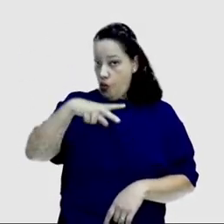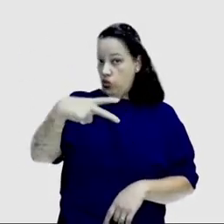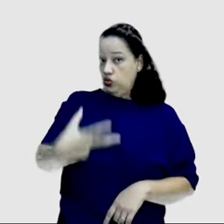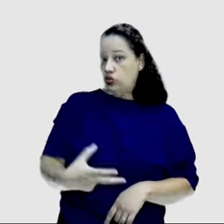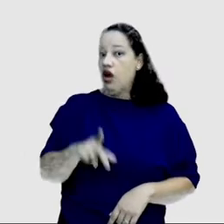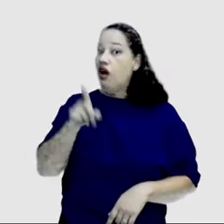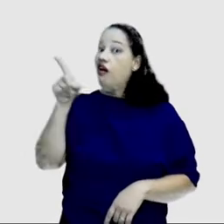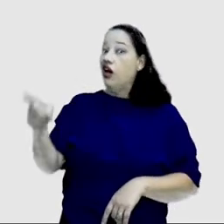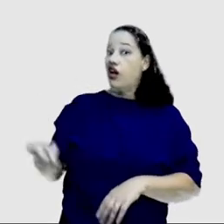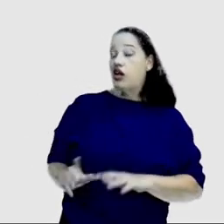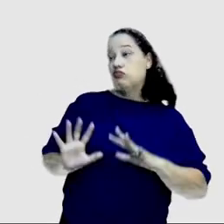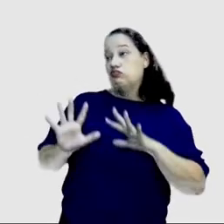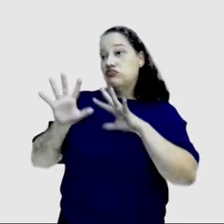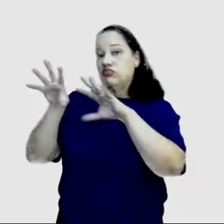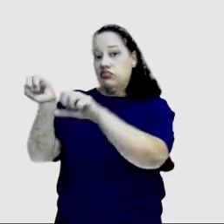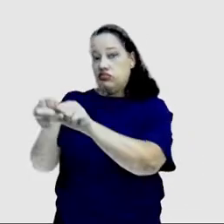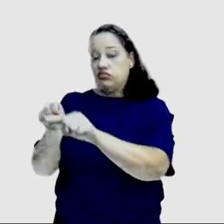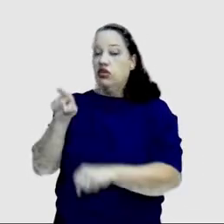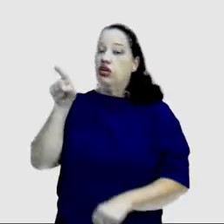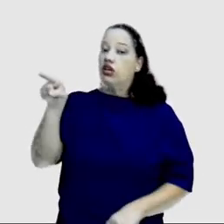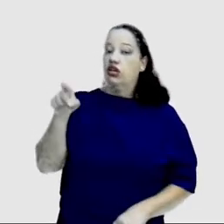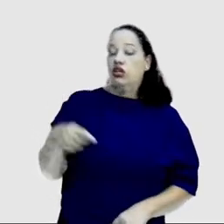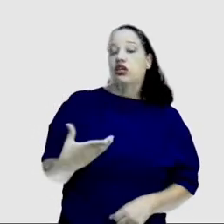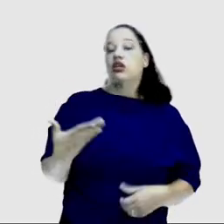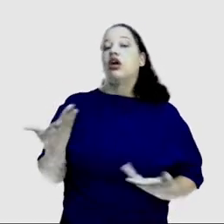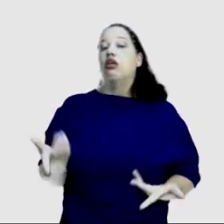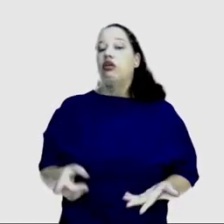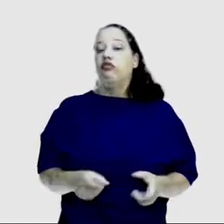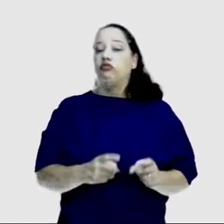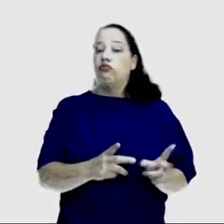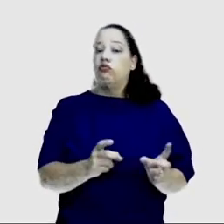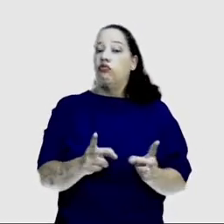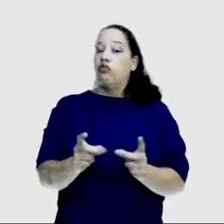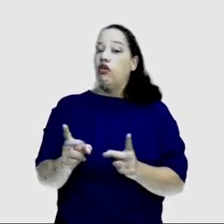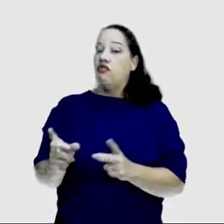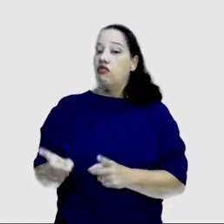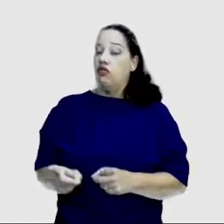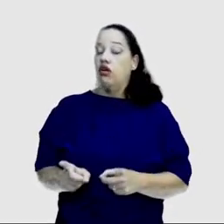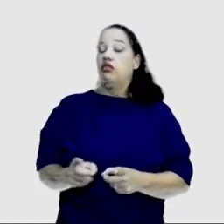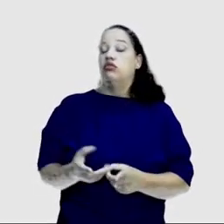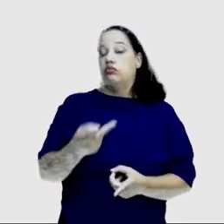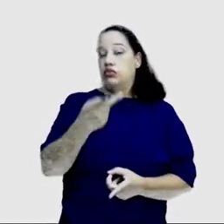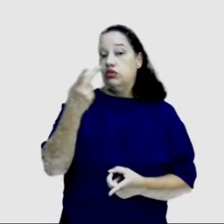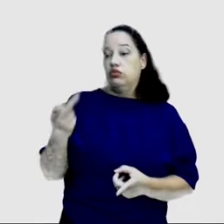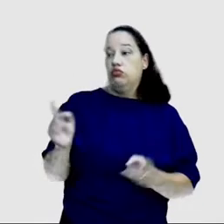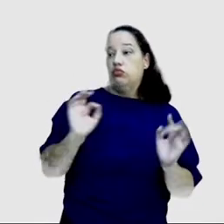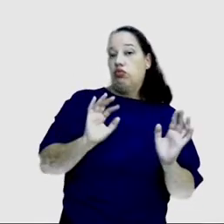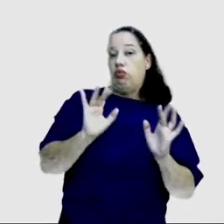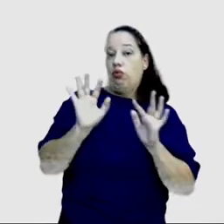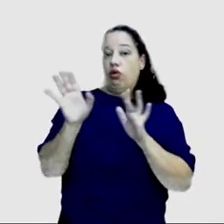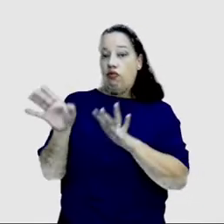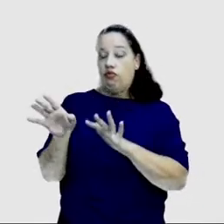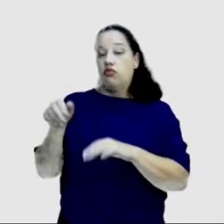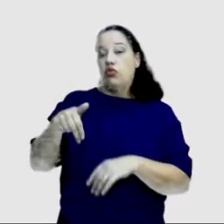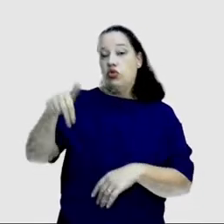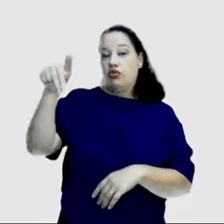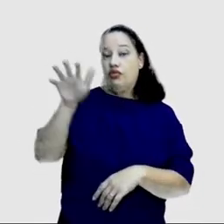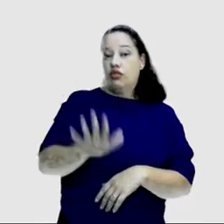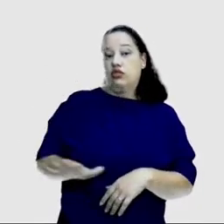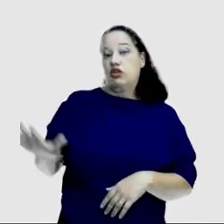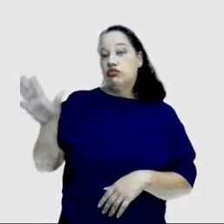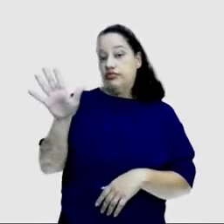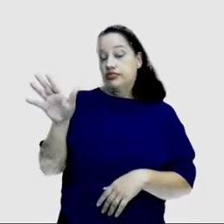O comércio do açúcar, no período colonial, levou à ocupação do litoral nordestino. E aqui uma imagem, né,